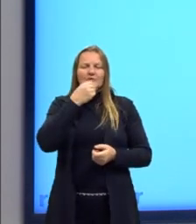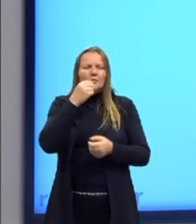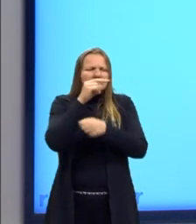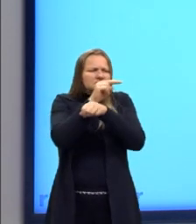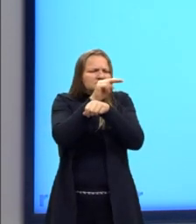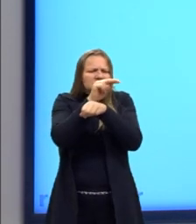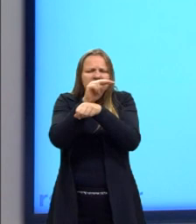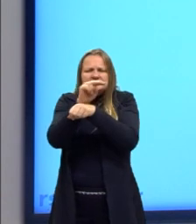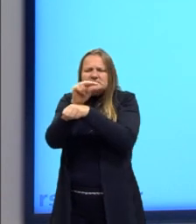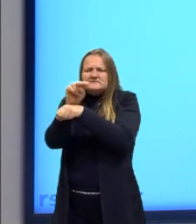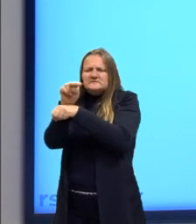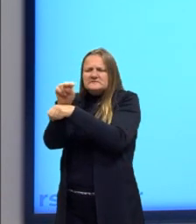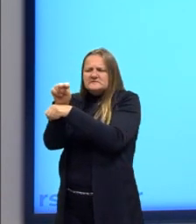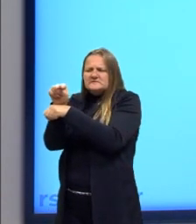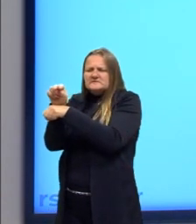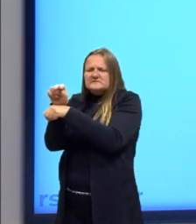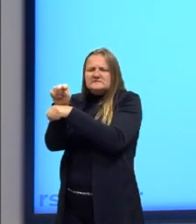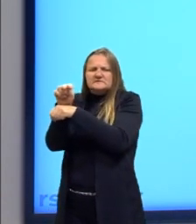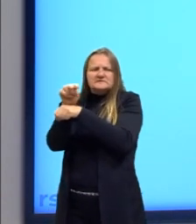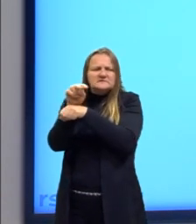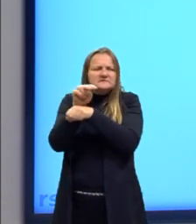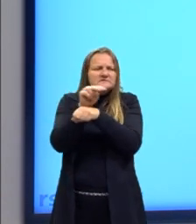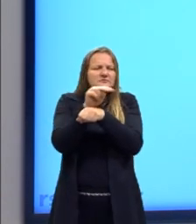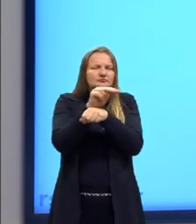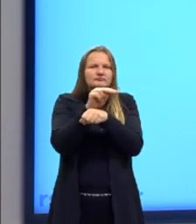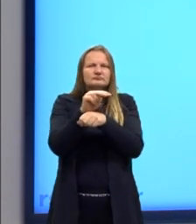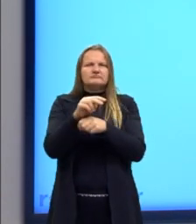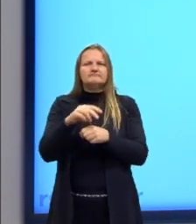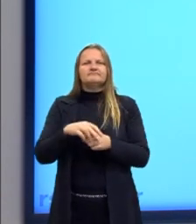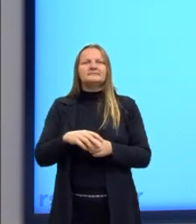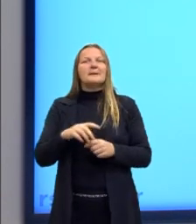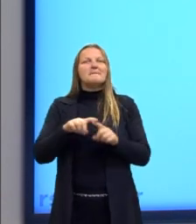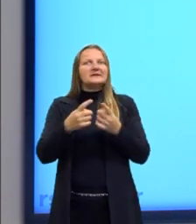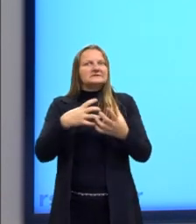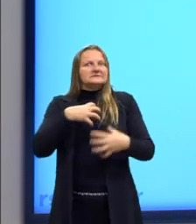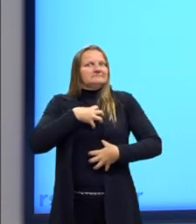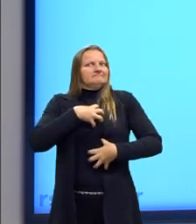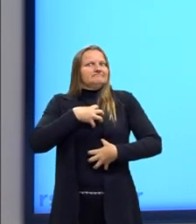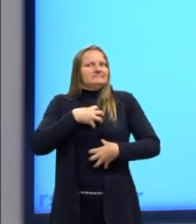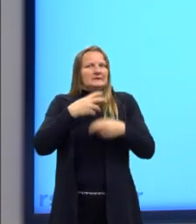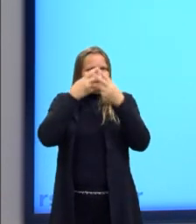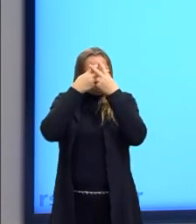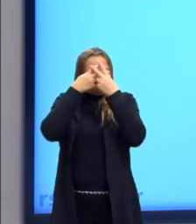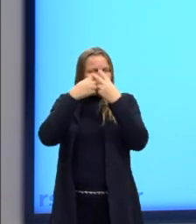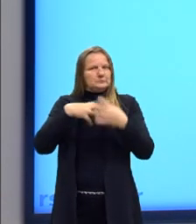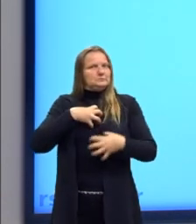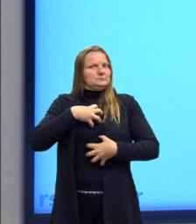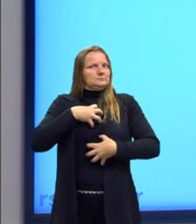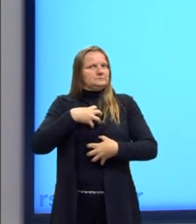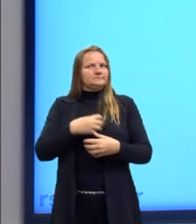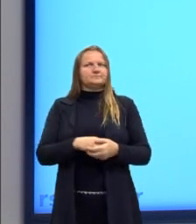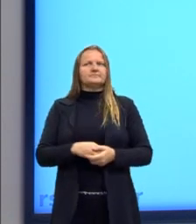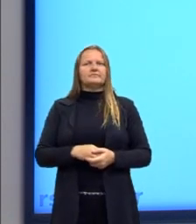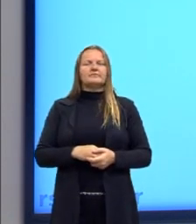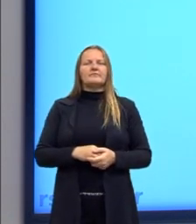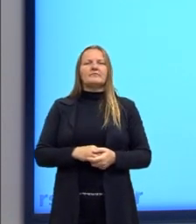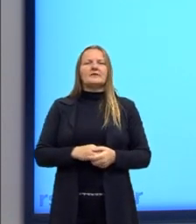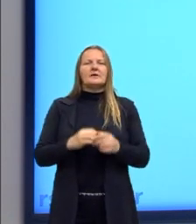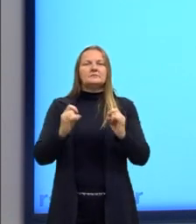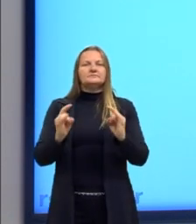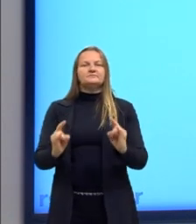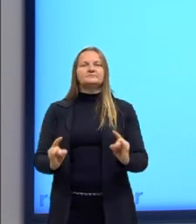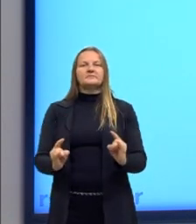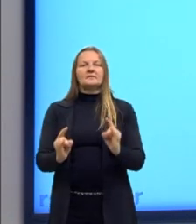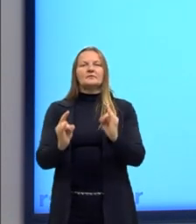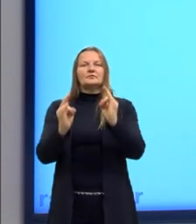pode ser que ele estivesse vigiando, como não, mas passava essa impressão. O panóptico é um edifício de forma